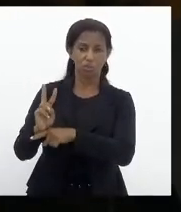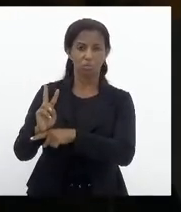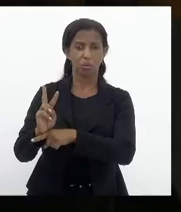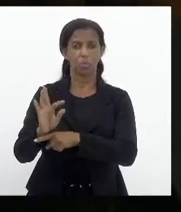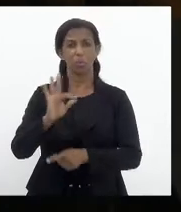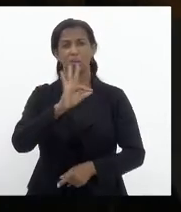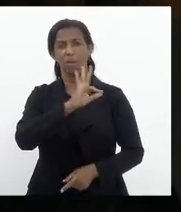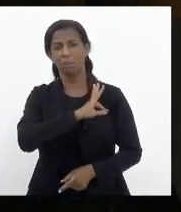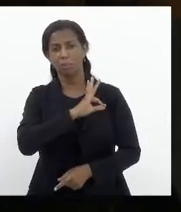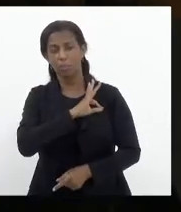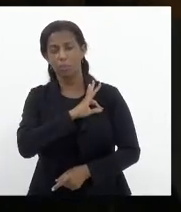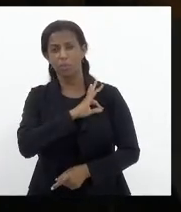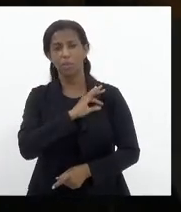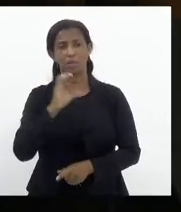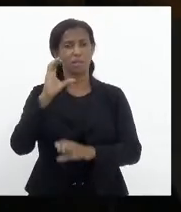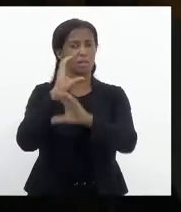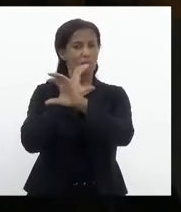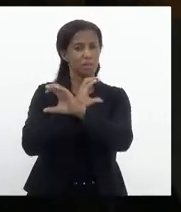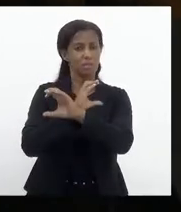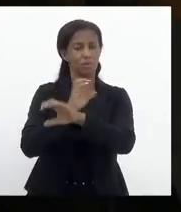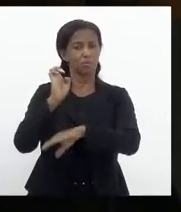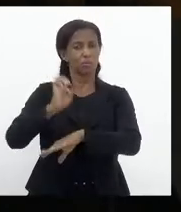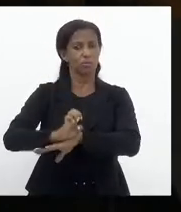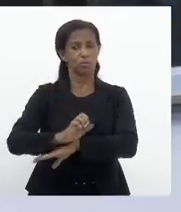Civil do Estado do Rio de Janeiro.